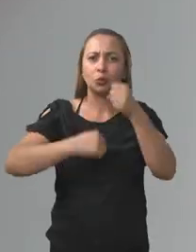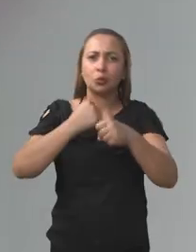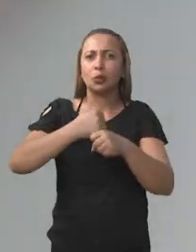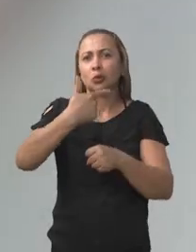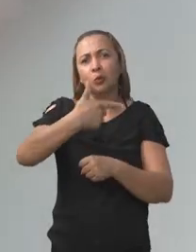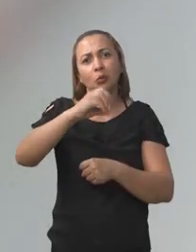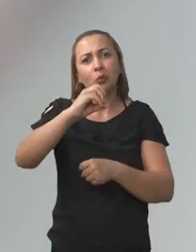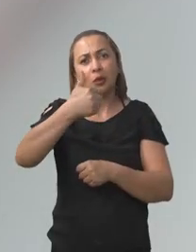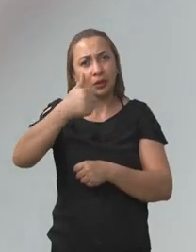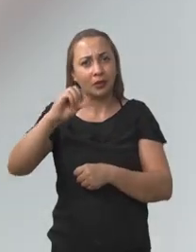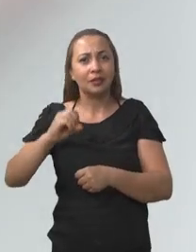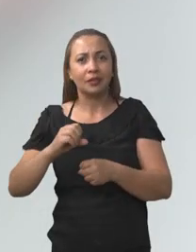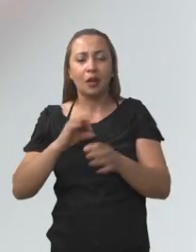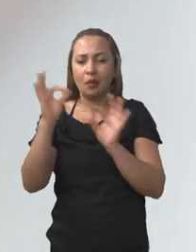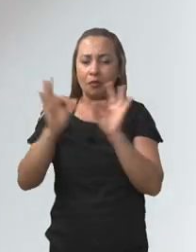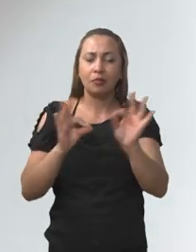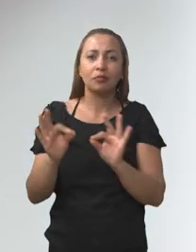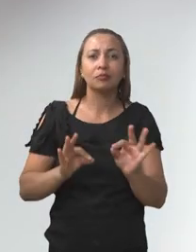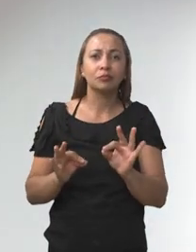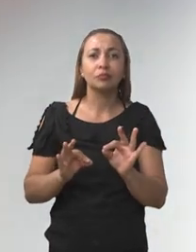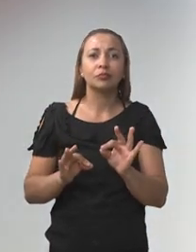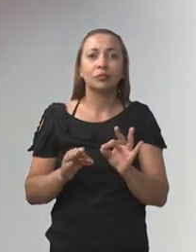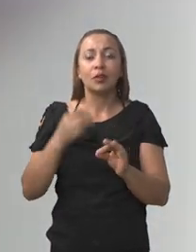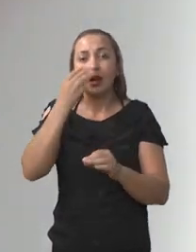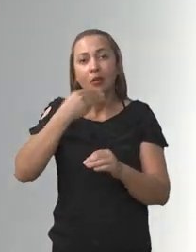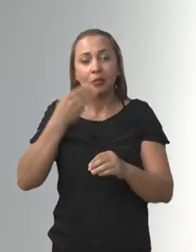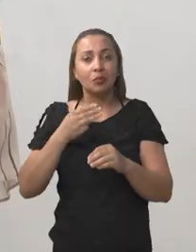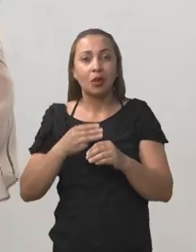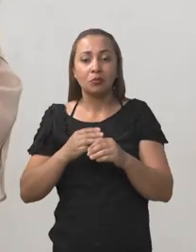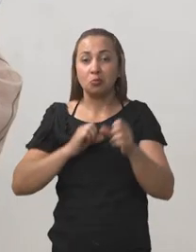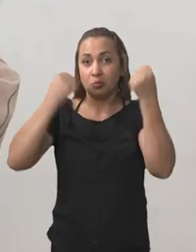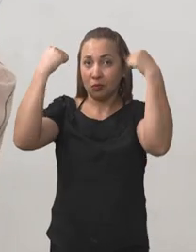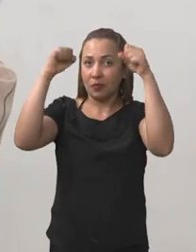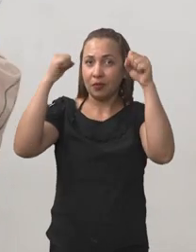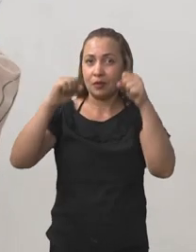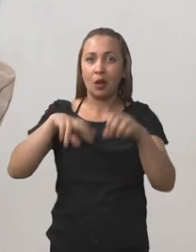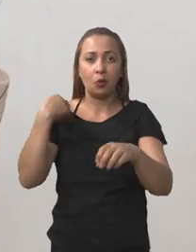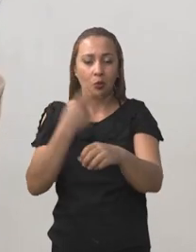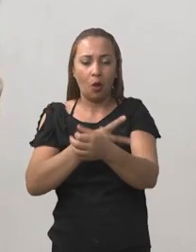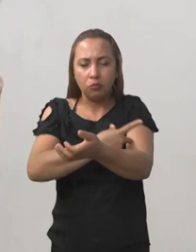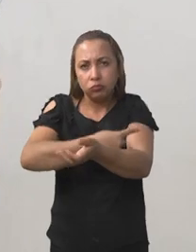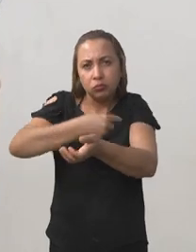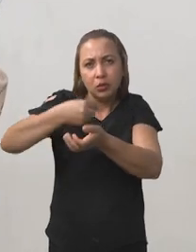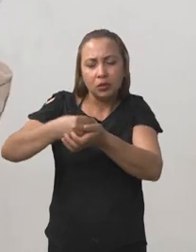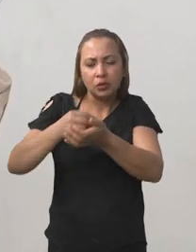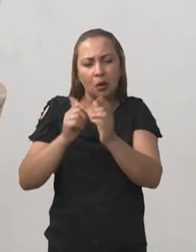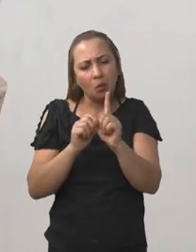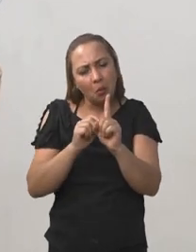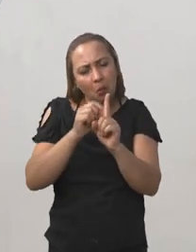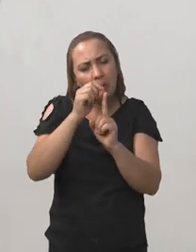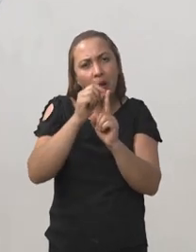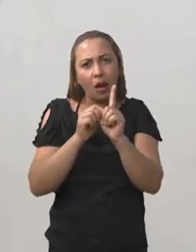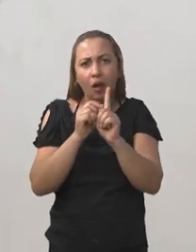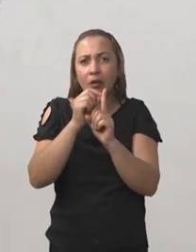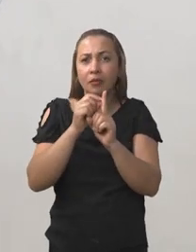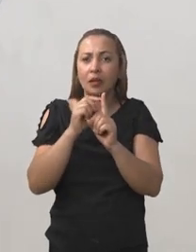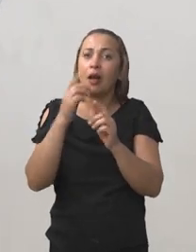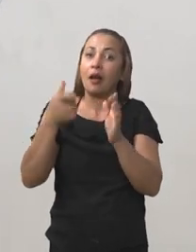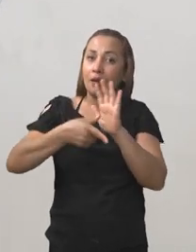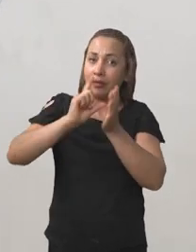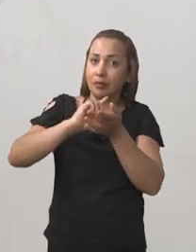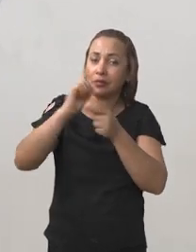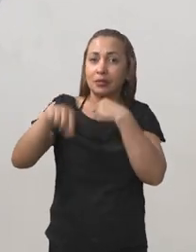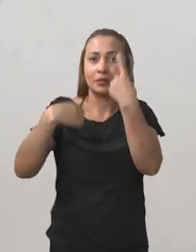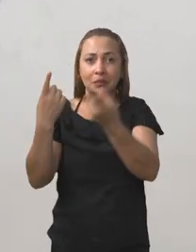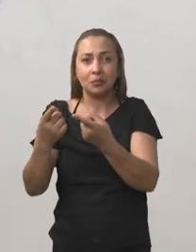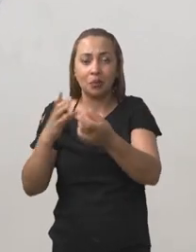programa. O maior objetivo dele é controlar a diabetes por meio do exercício físico. Então, nós medimos a glicemia pré e pós cada sessão de